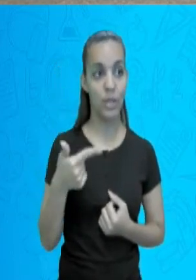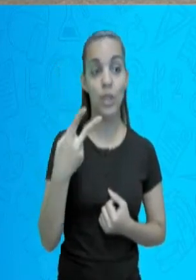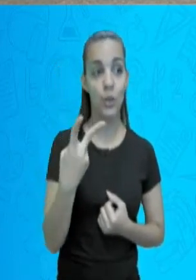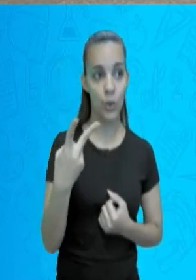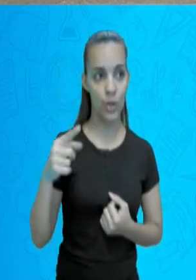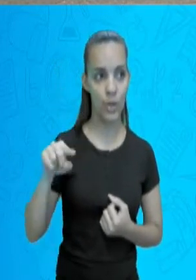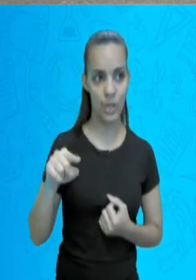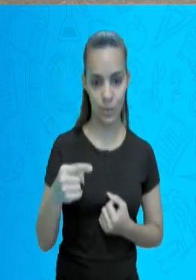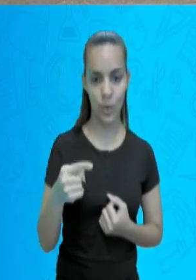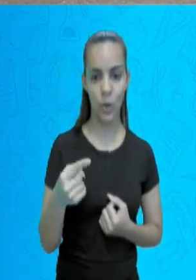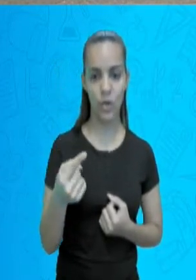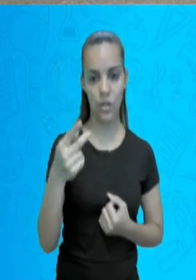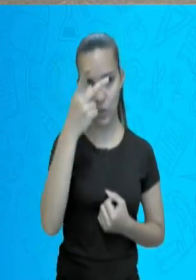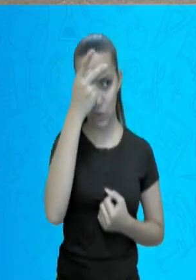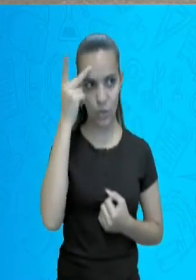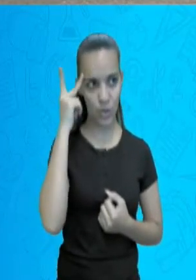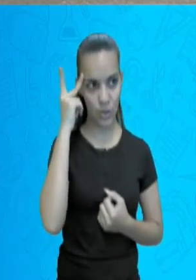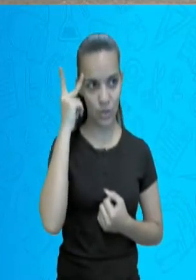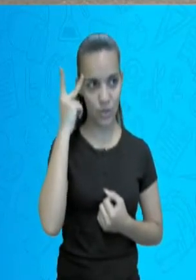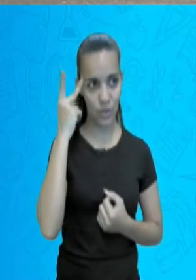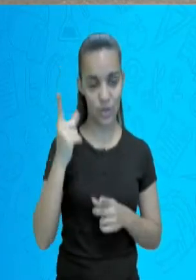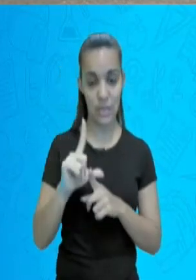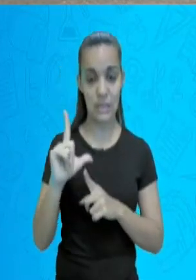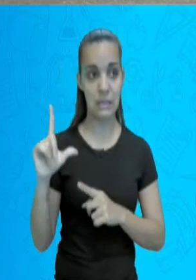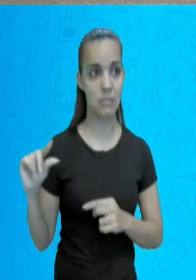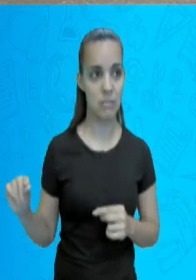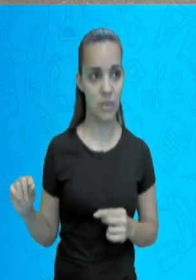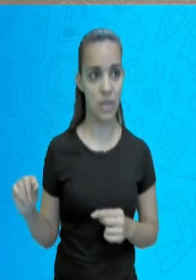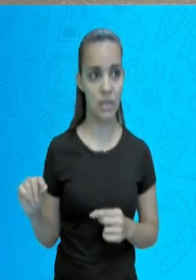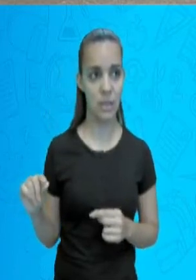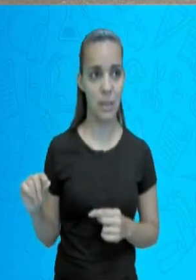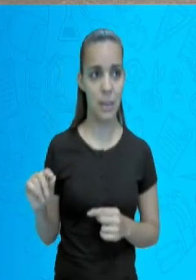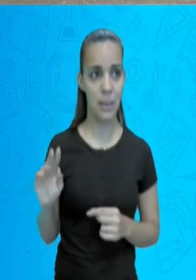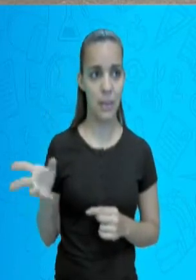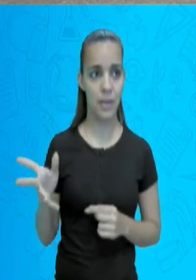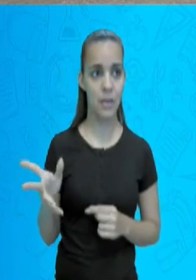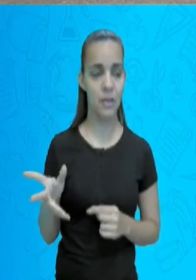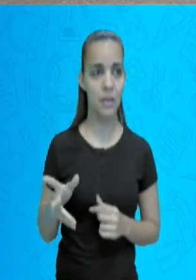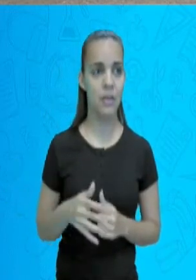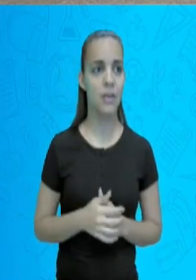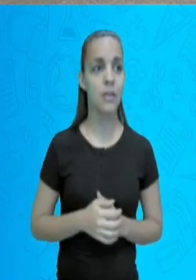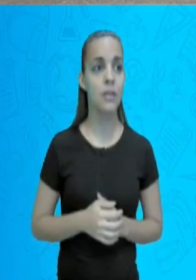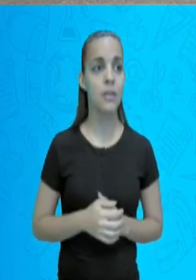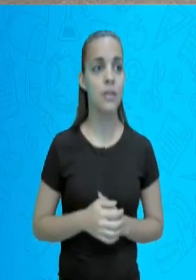milhões de pessoas, saindo para aposentar e,